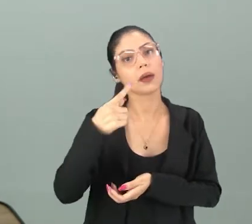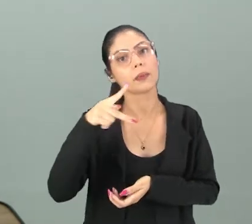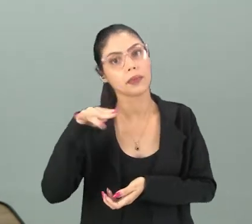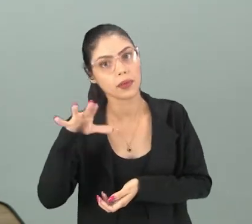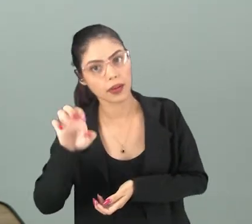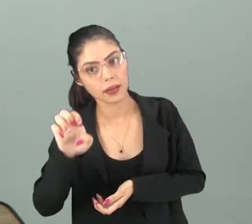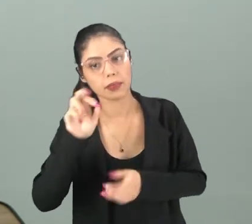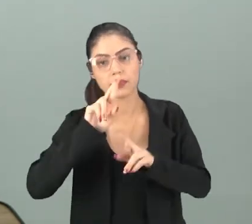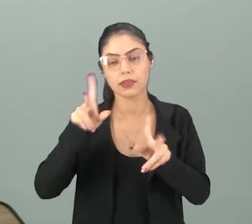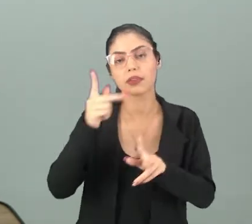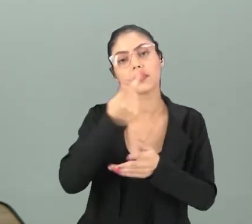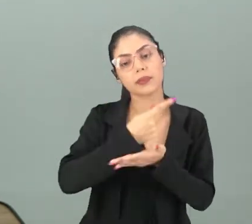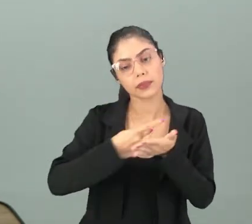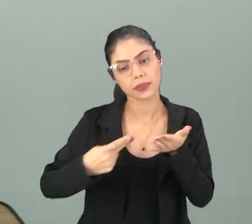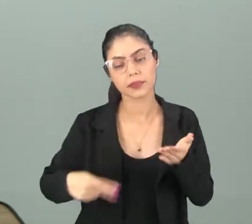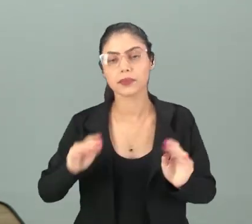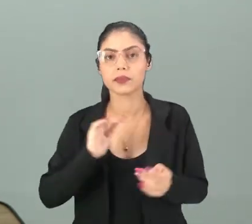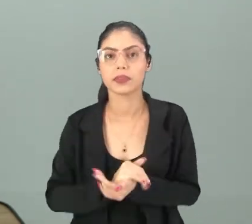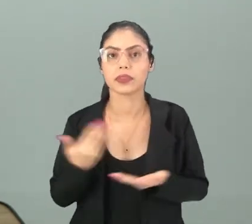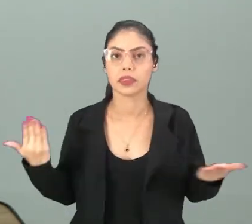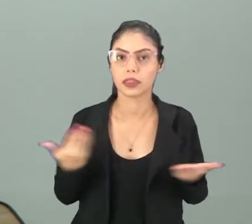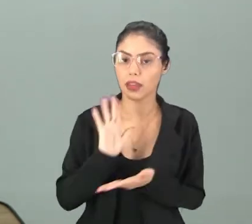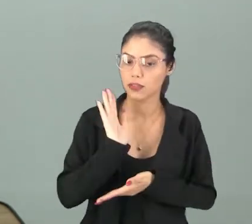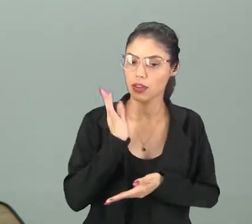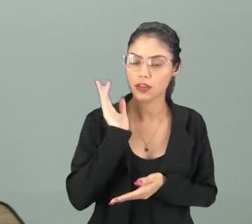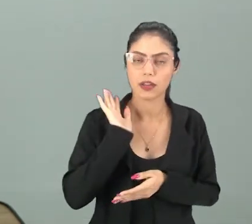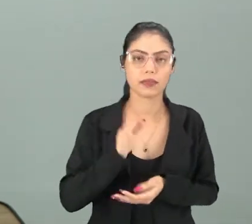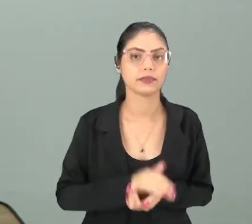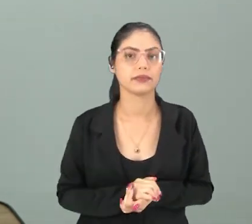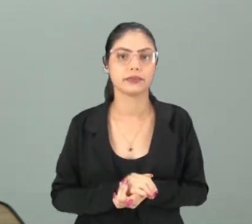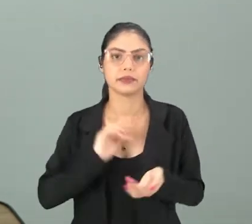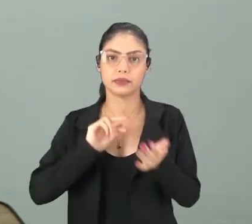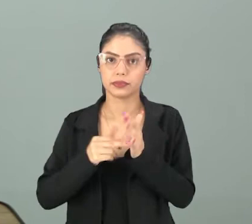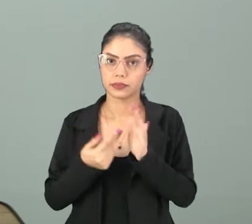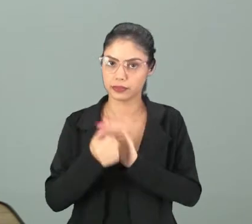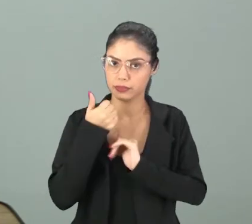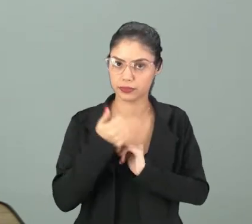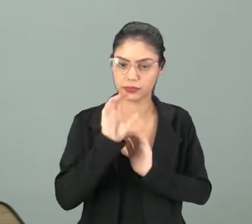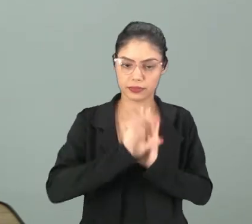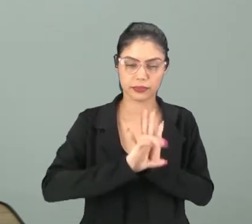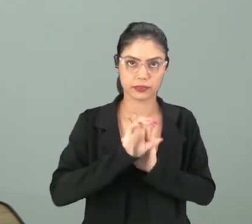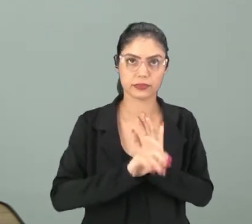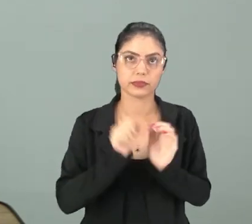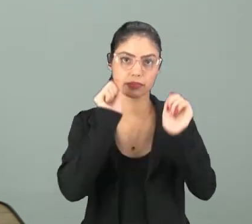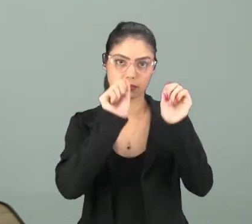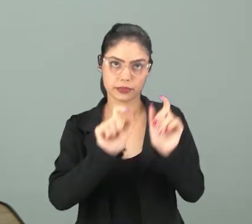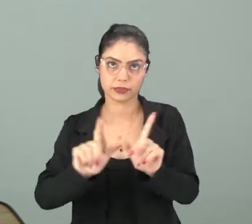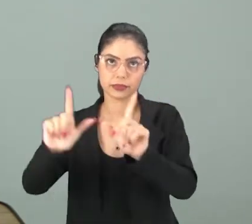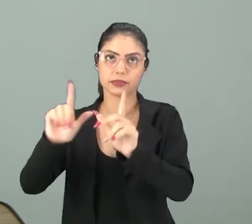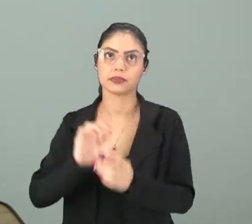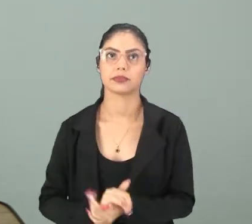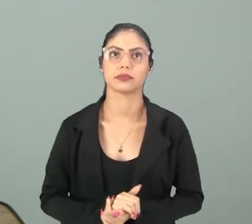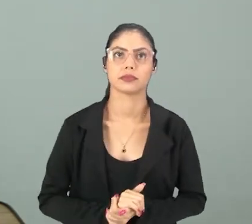de um poema, de uma poesia O poema, nós vamos já já saber o seu conceito Vê comigo aqui na telinha